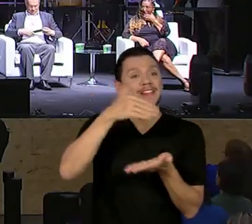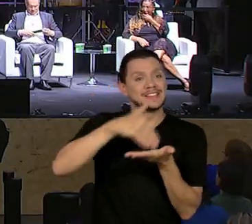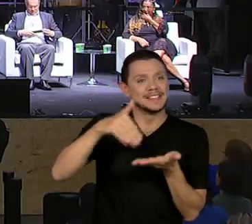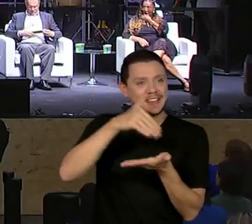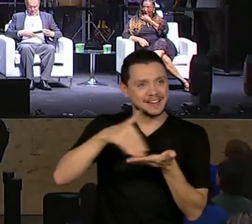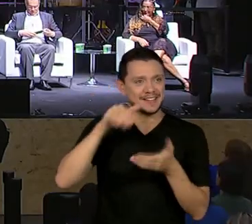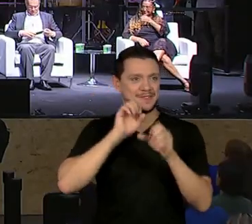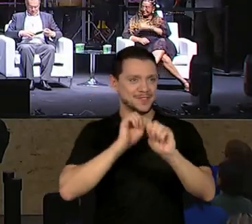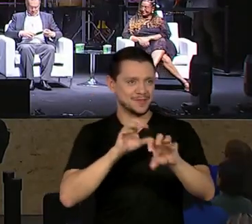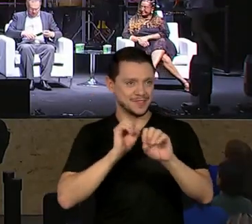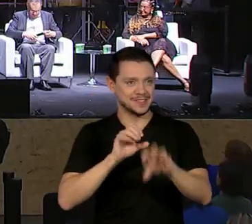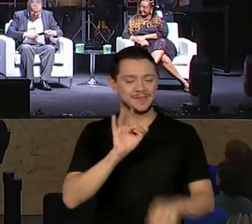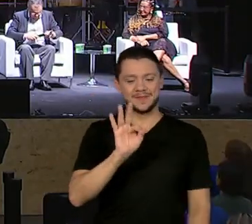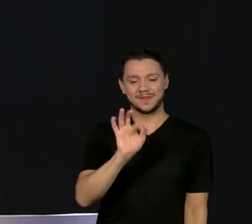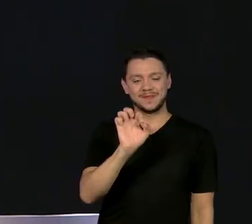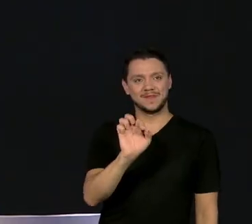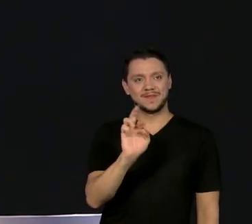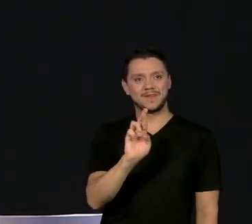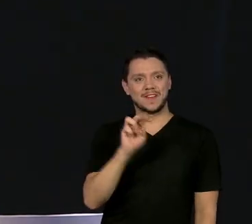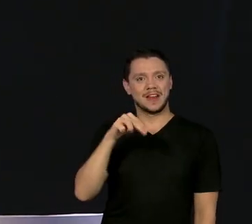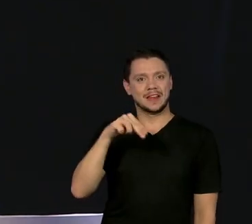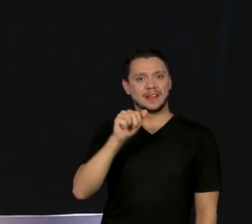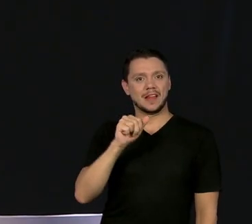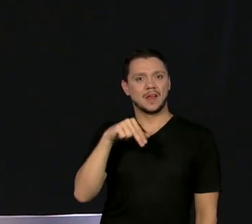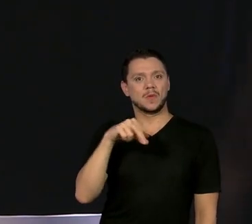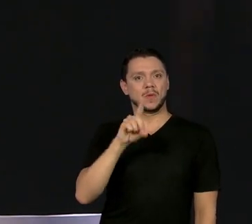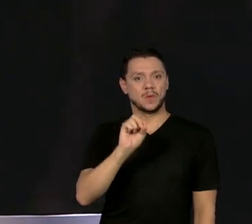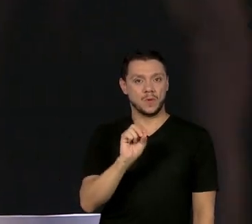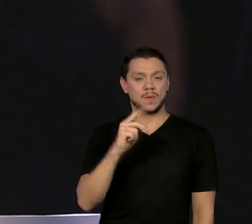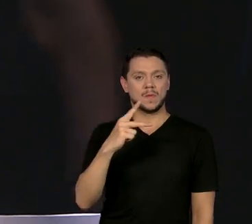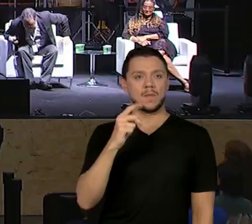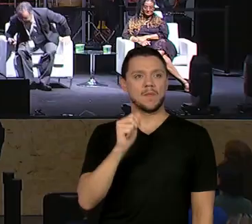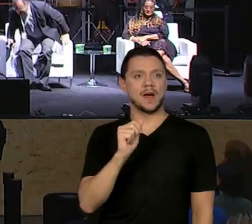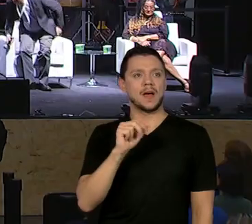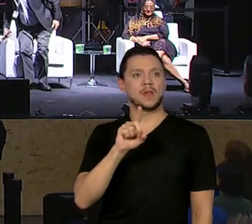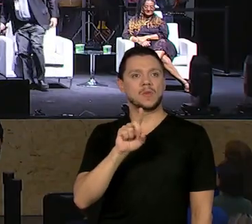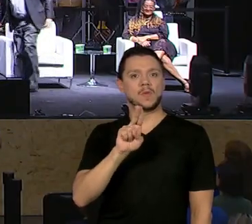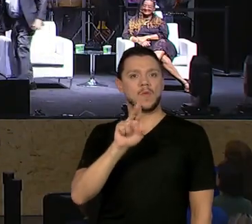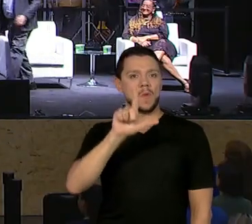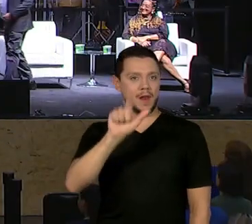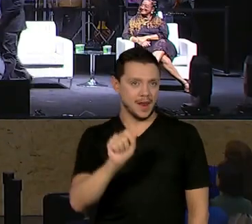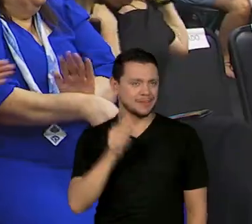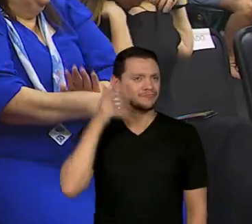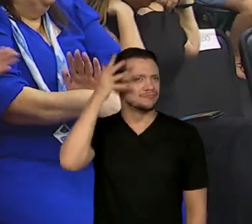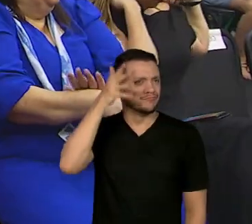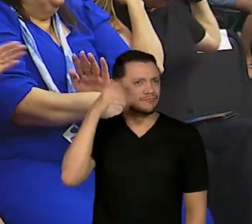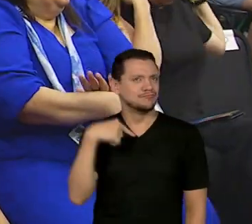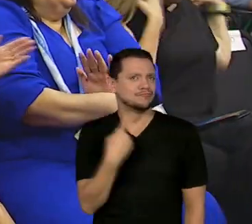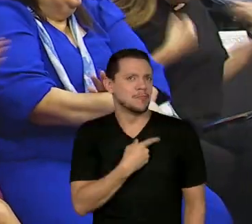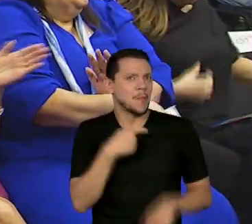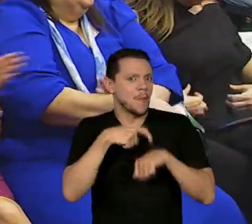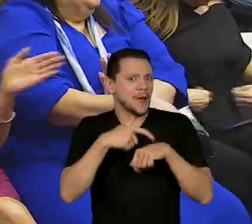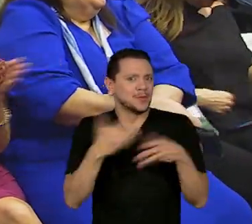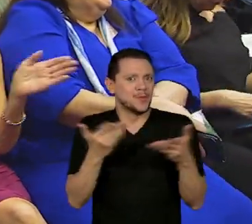de Educação, Fernando Padula, para algumas palavras para nós nessa data importante.